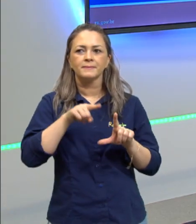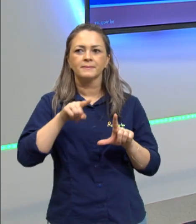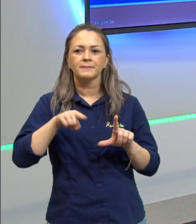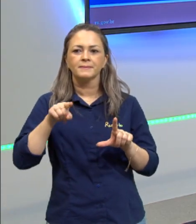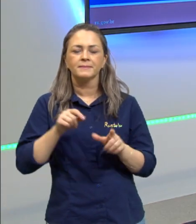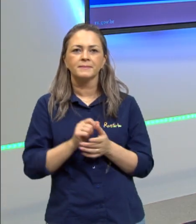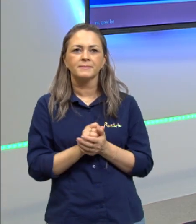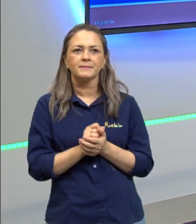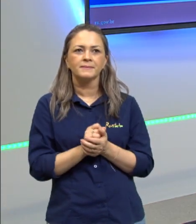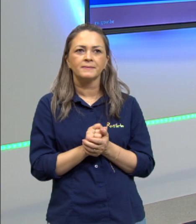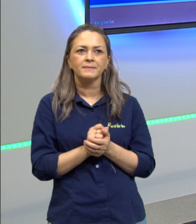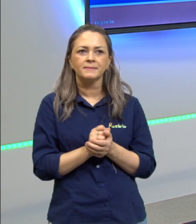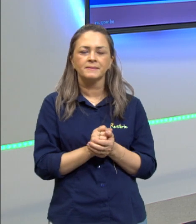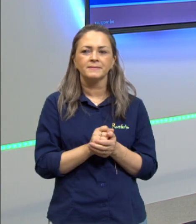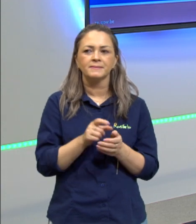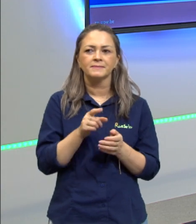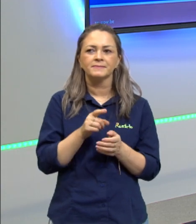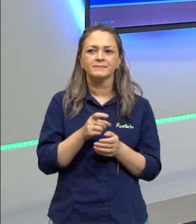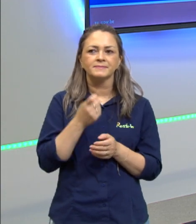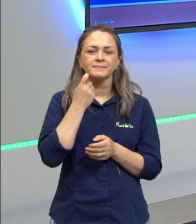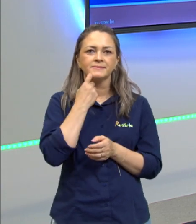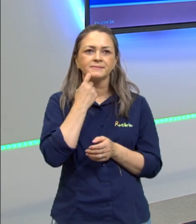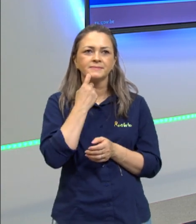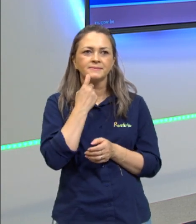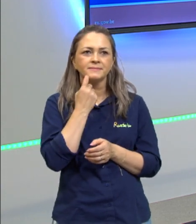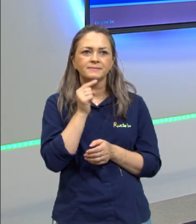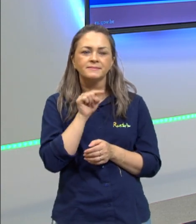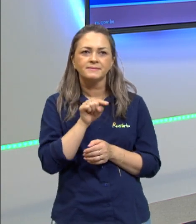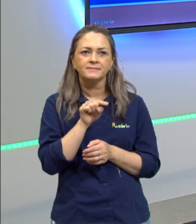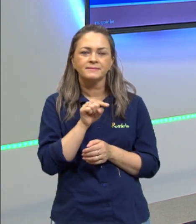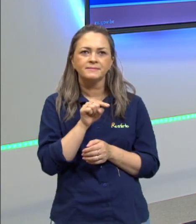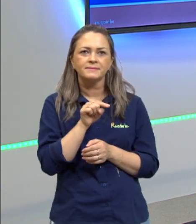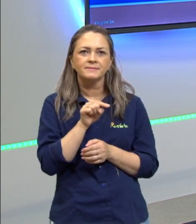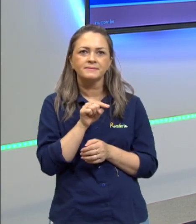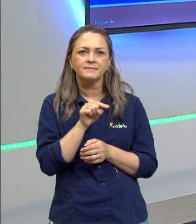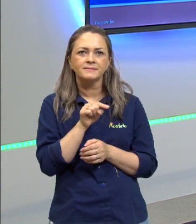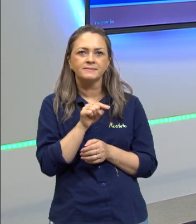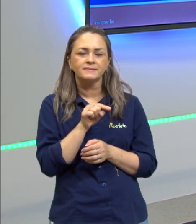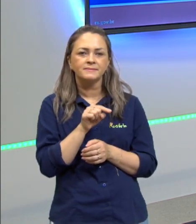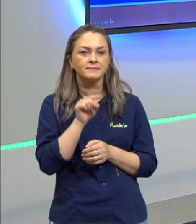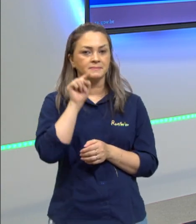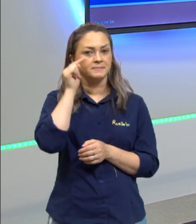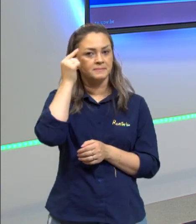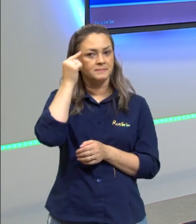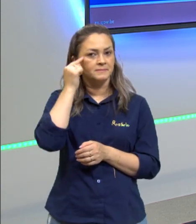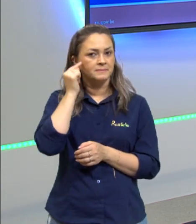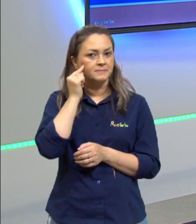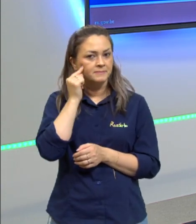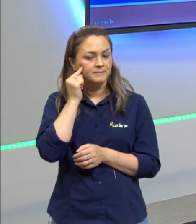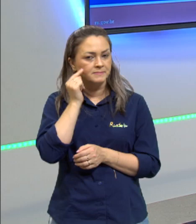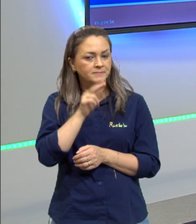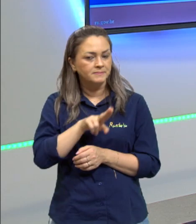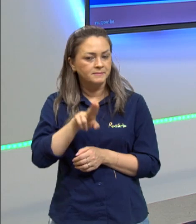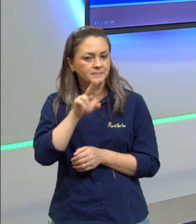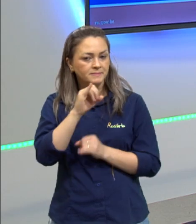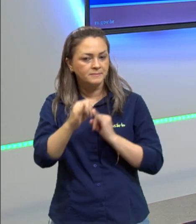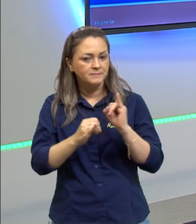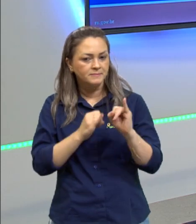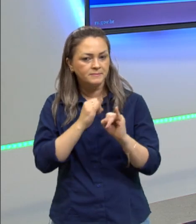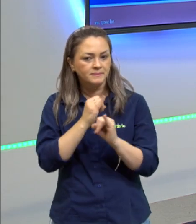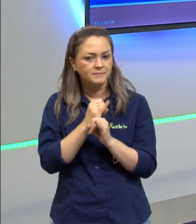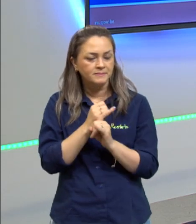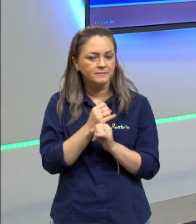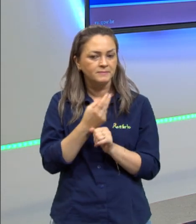acesso na sexta-feira e esse tempo de acesso sendo dado em minutos. No segundo